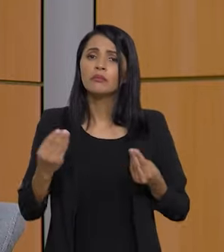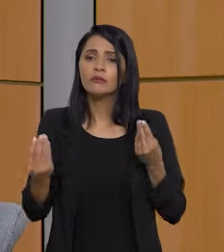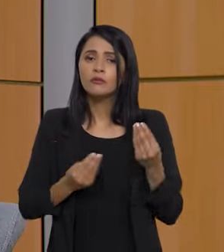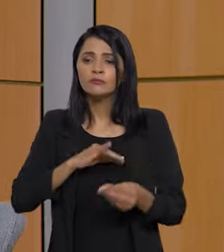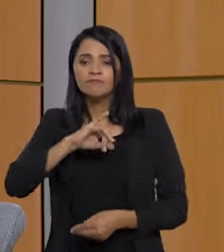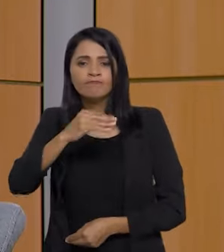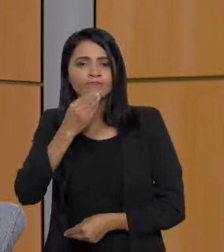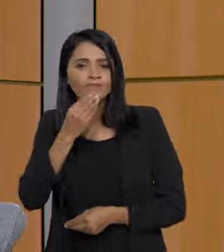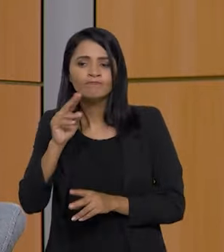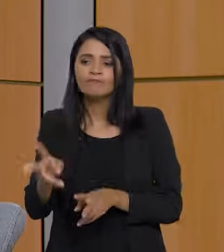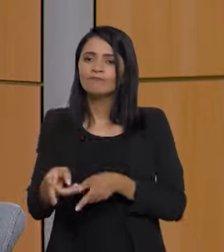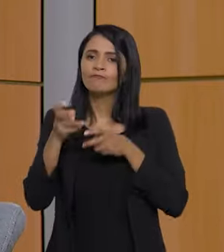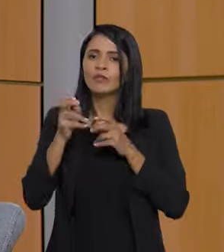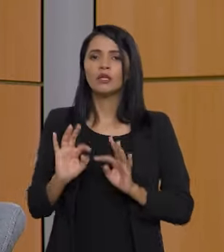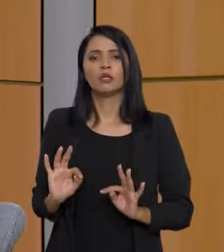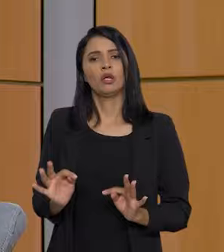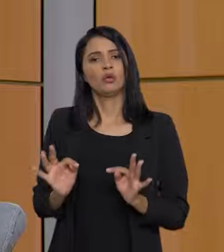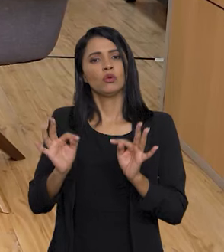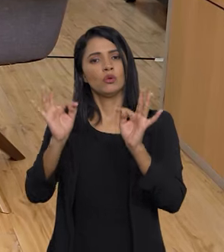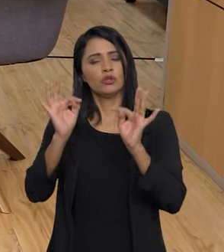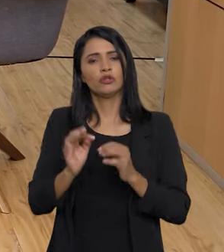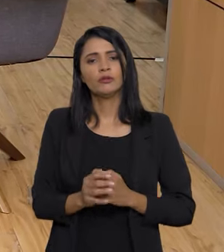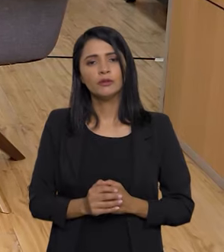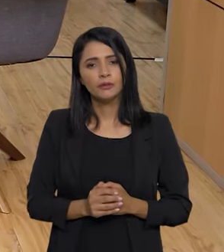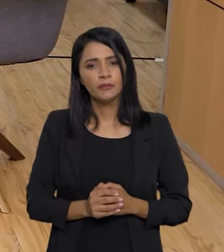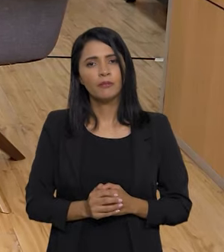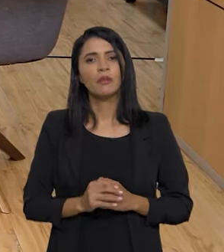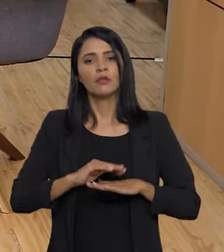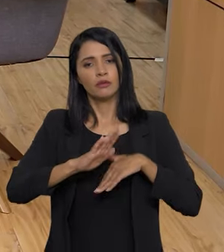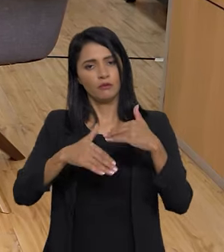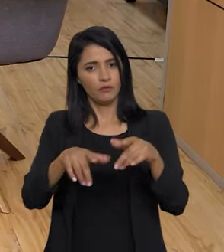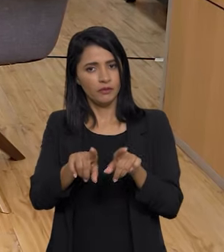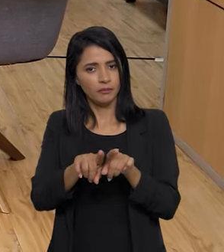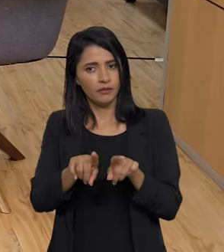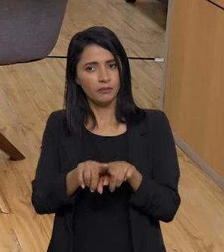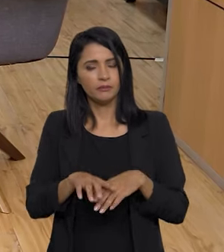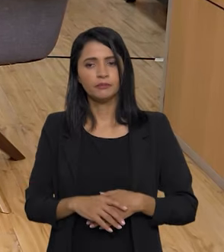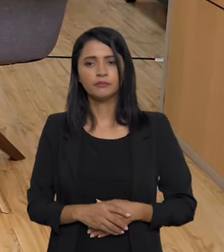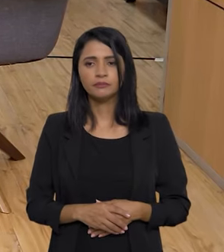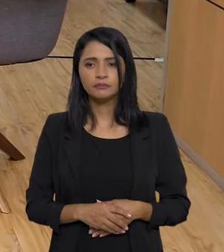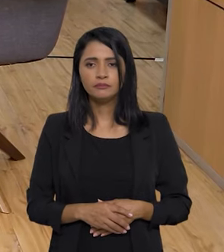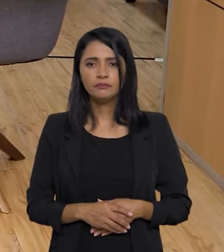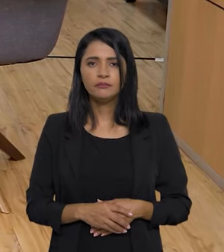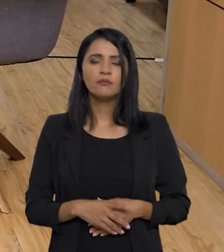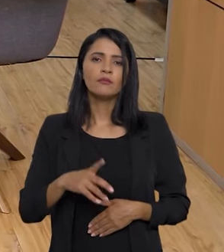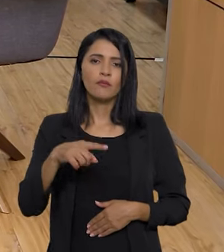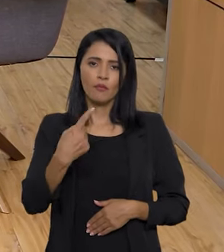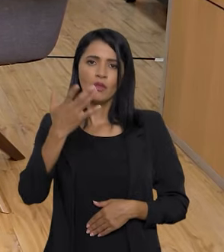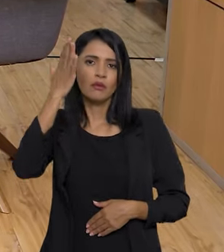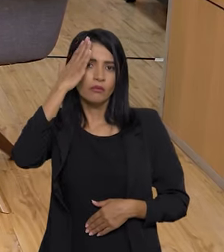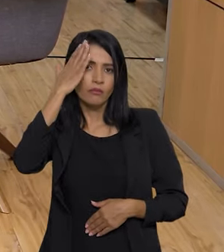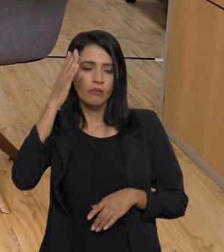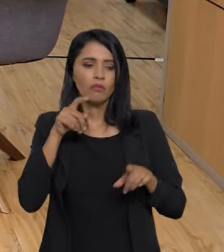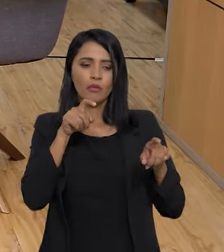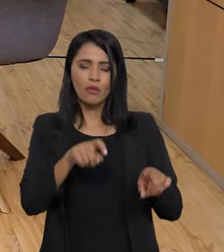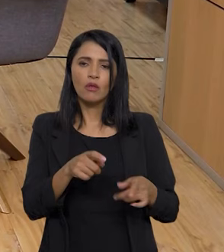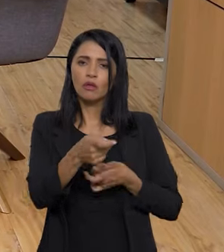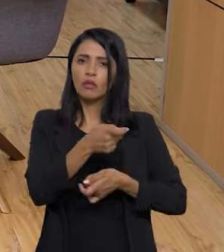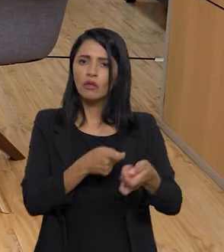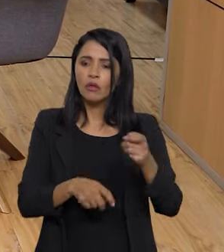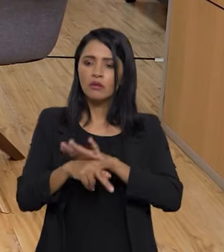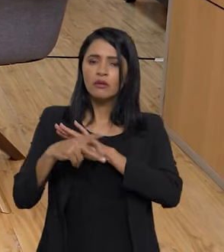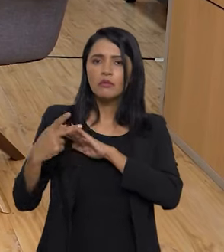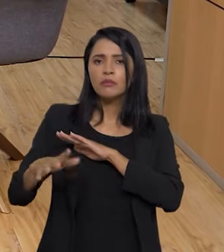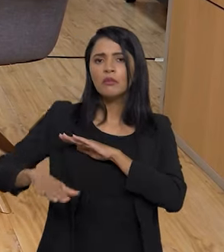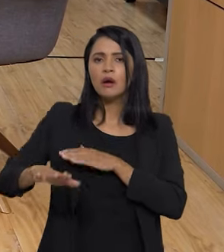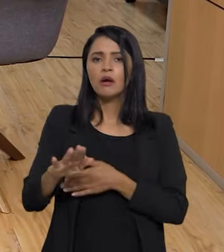possa desfrutar dessas tecnologias e desenvolver. A gente sabe aí que o agronegócio,